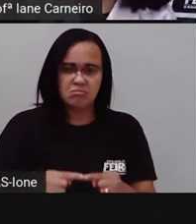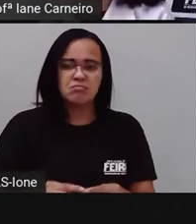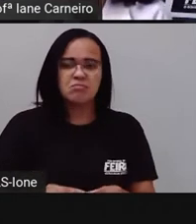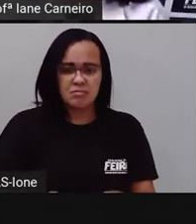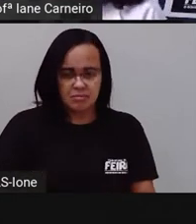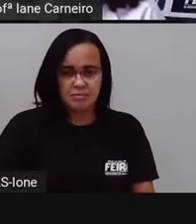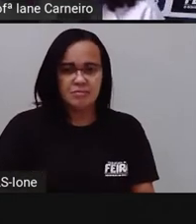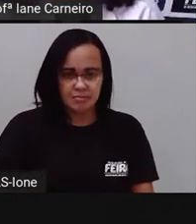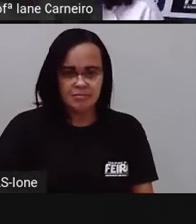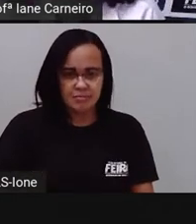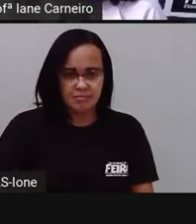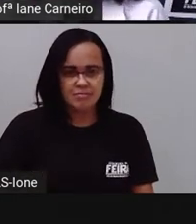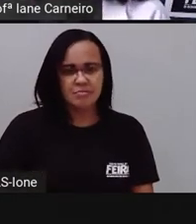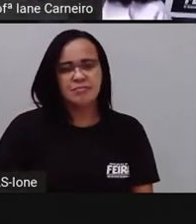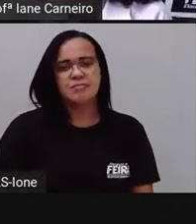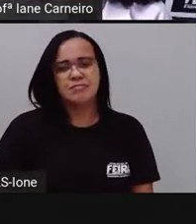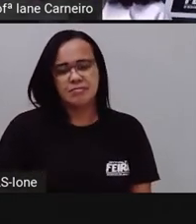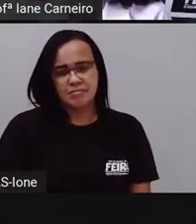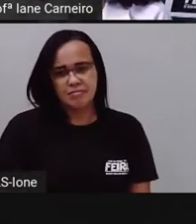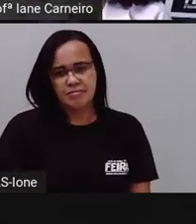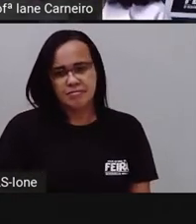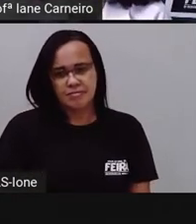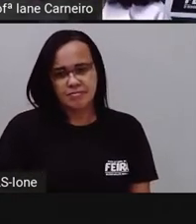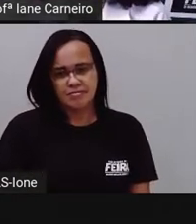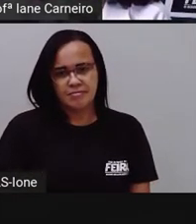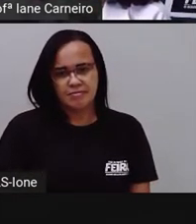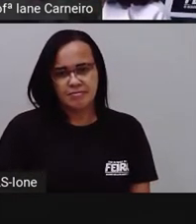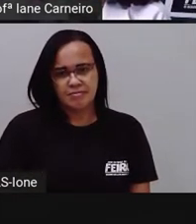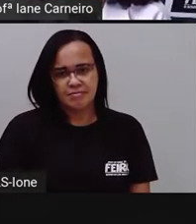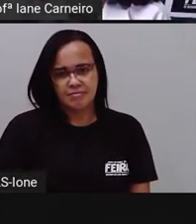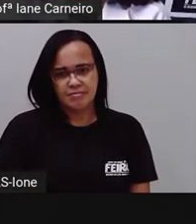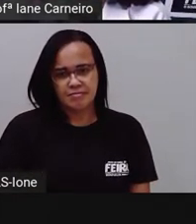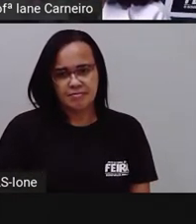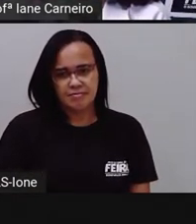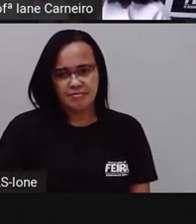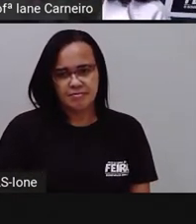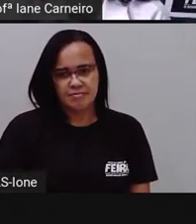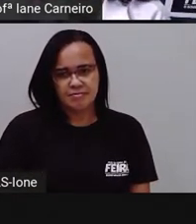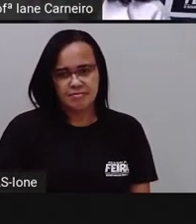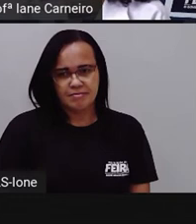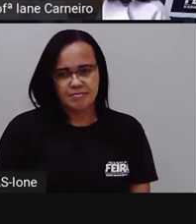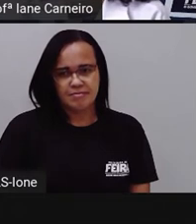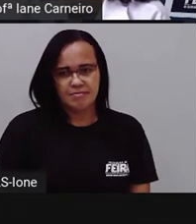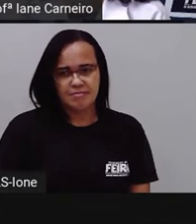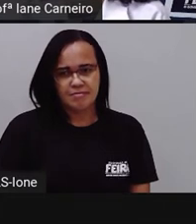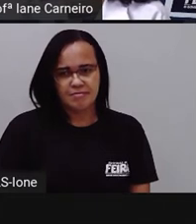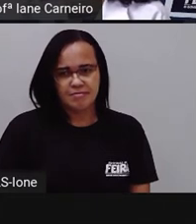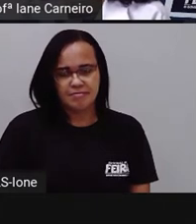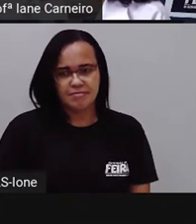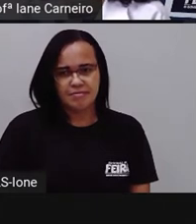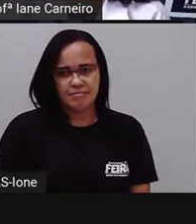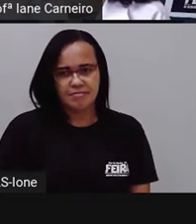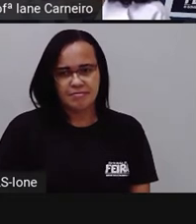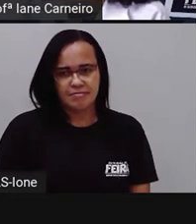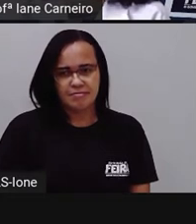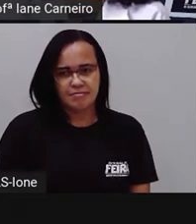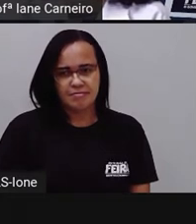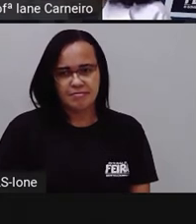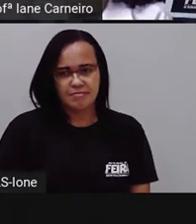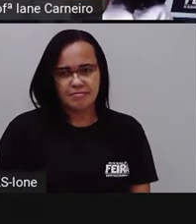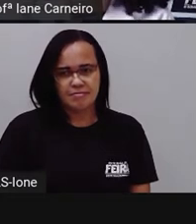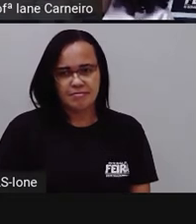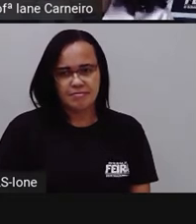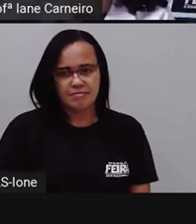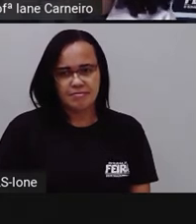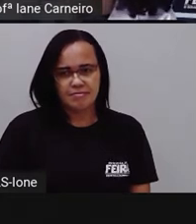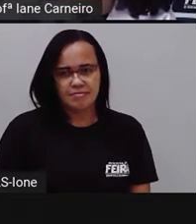lá, nós vamos colocar aqui. Então, o verde, quantas cores foram? Duas, né? Então, a prova vai chegar aqui